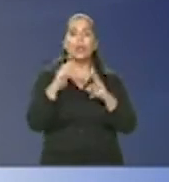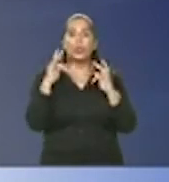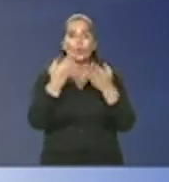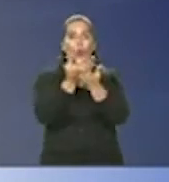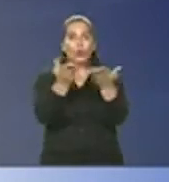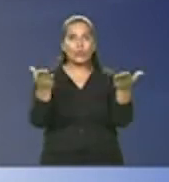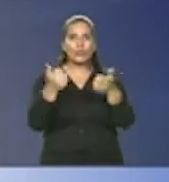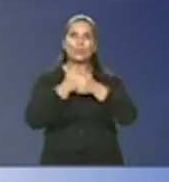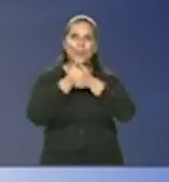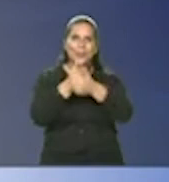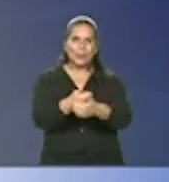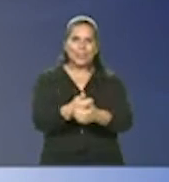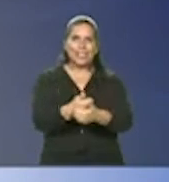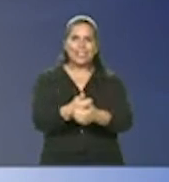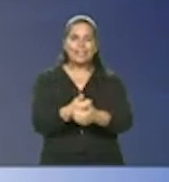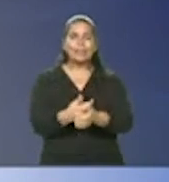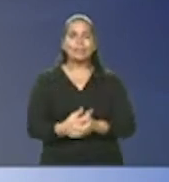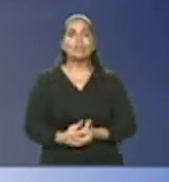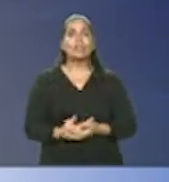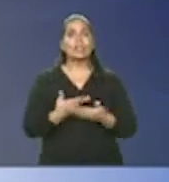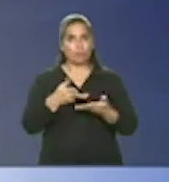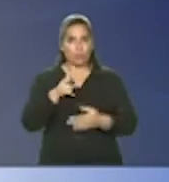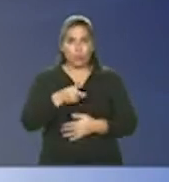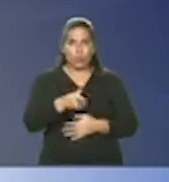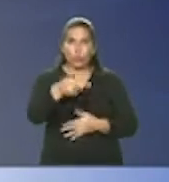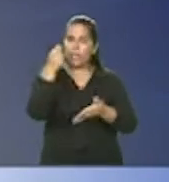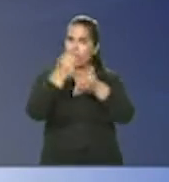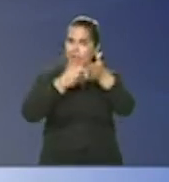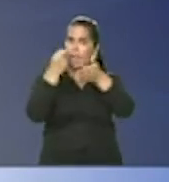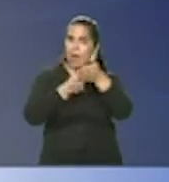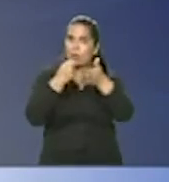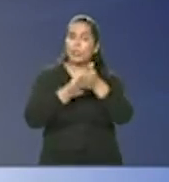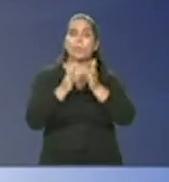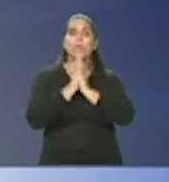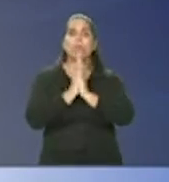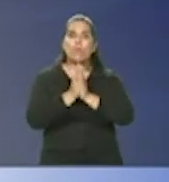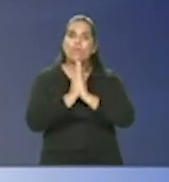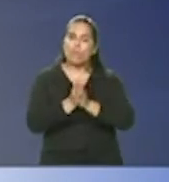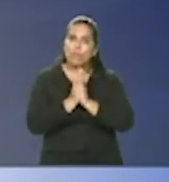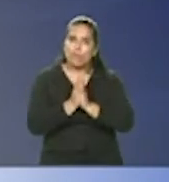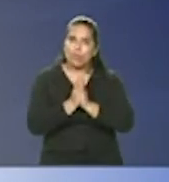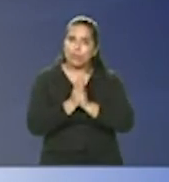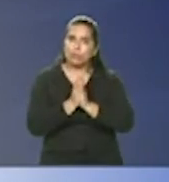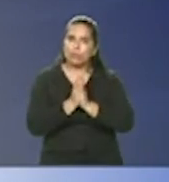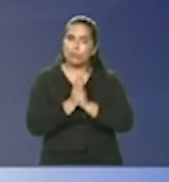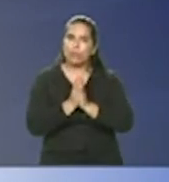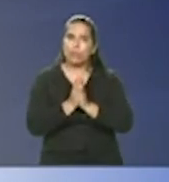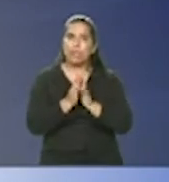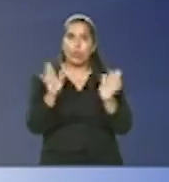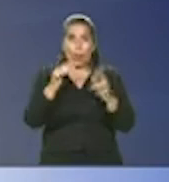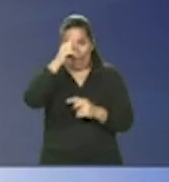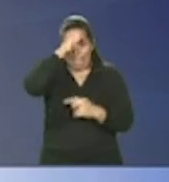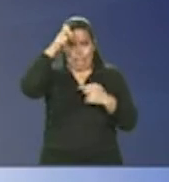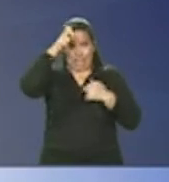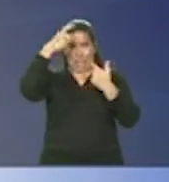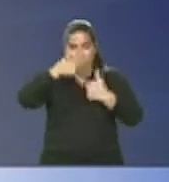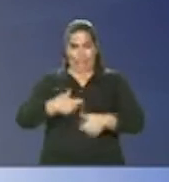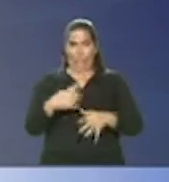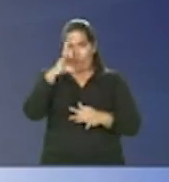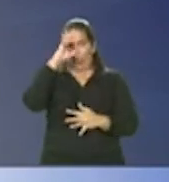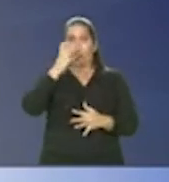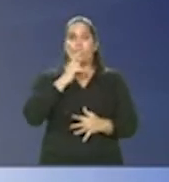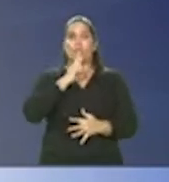assistiram até agora e vamos continuar na nossa luta e por favor olha não é o prefeito que tomou uma